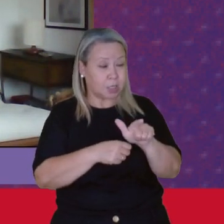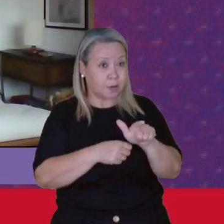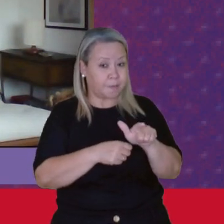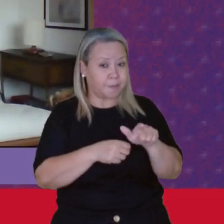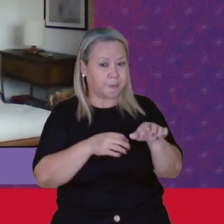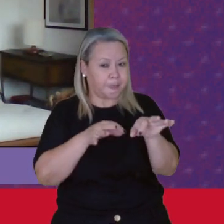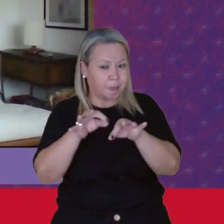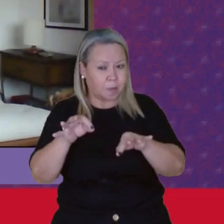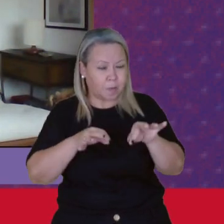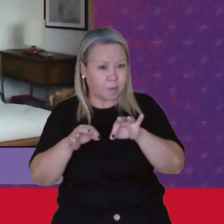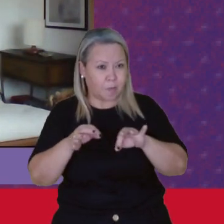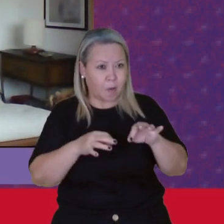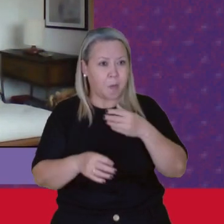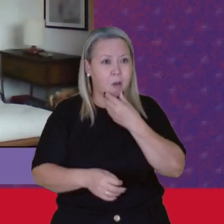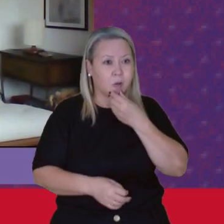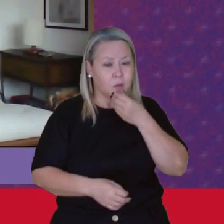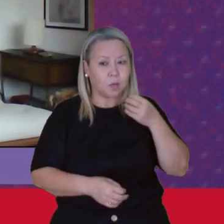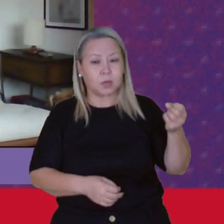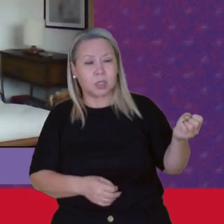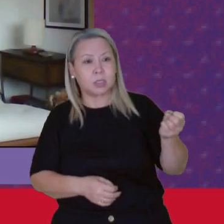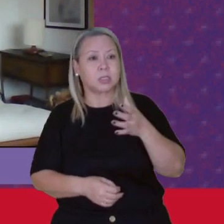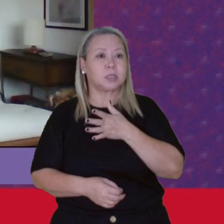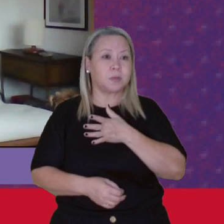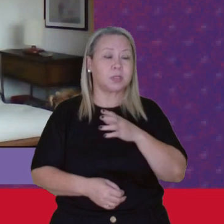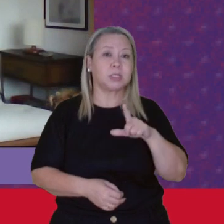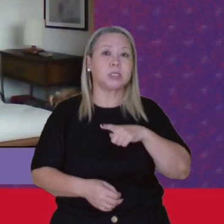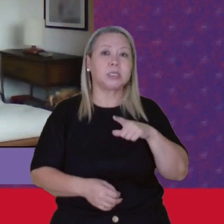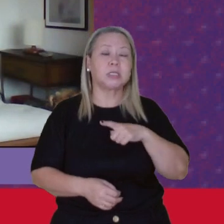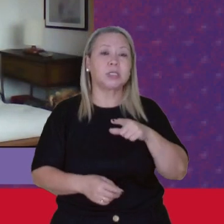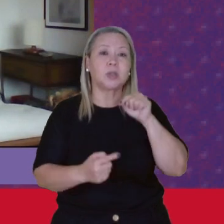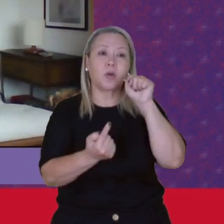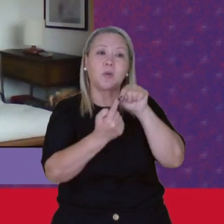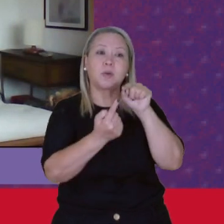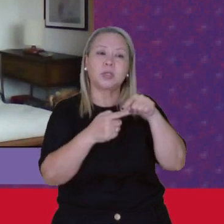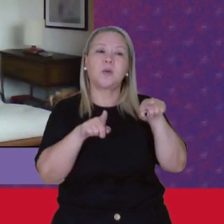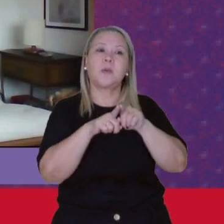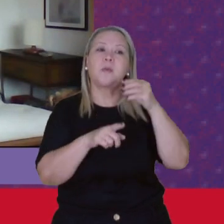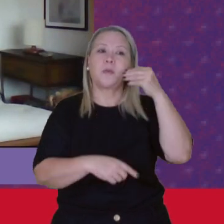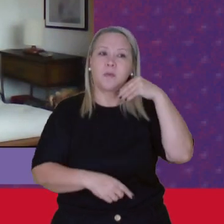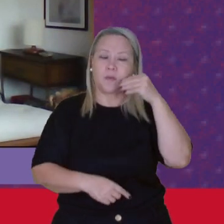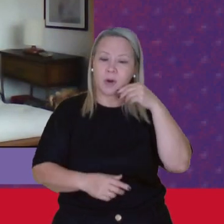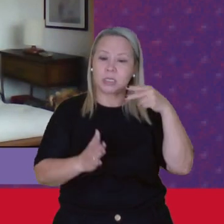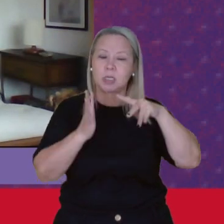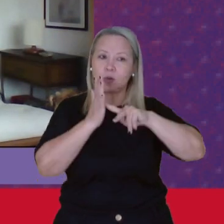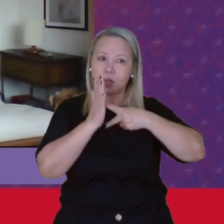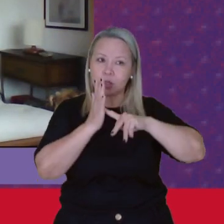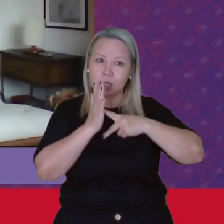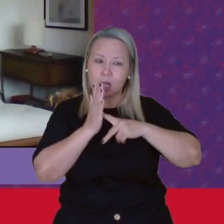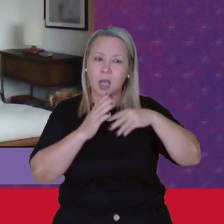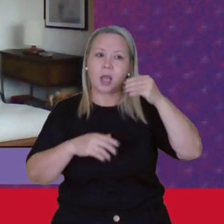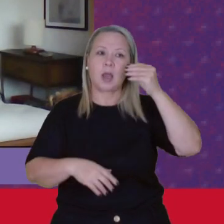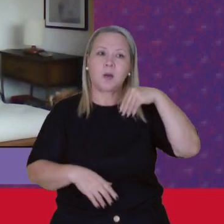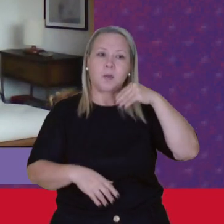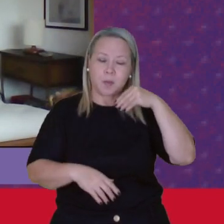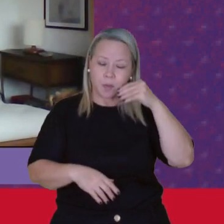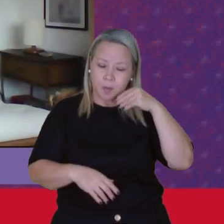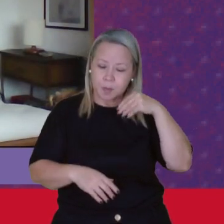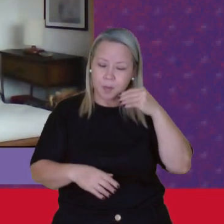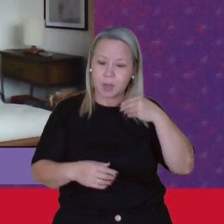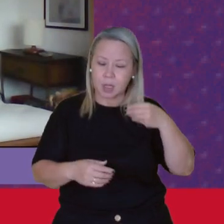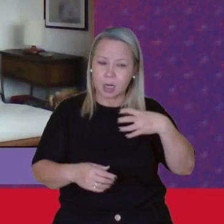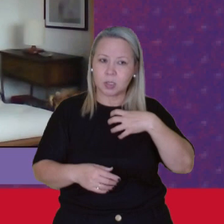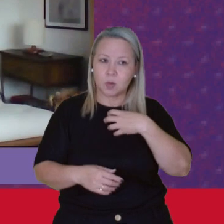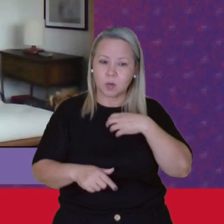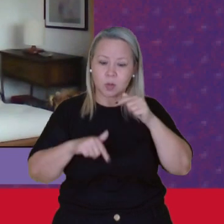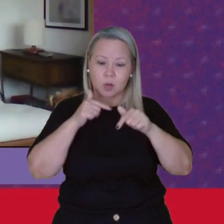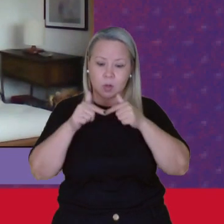Ultraliberais Que na verdade Tinham como objetivo Mesmo Enfraquecer O sindicato Se precarizar As condições De trabalho